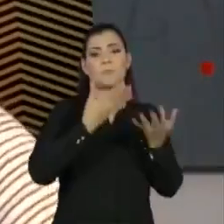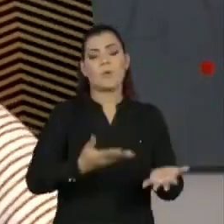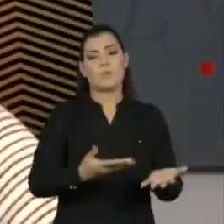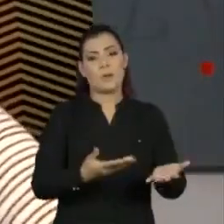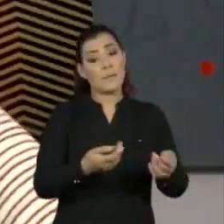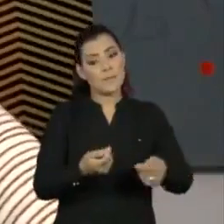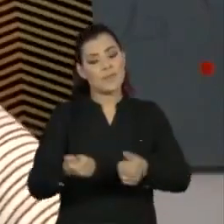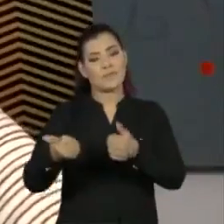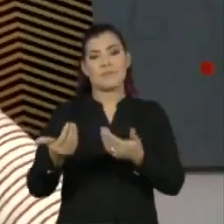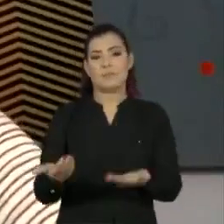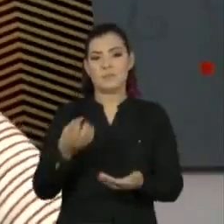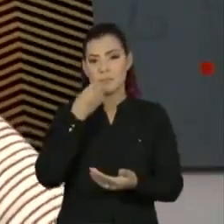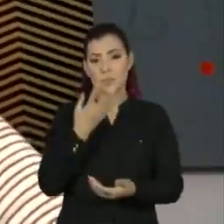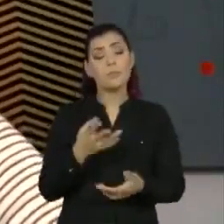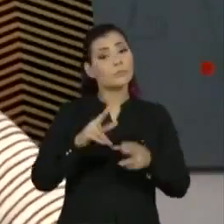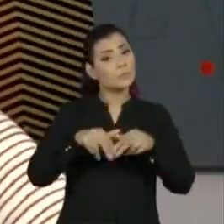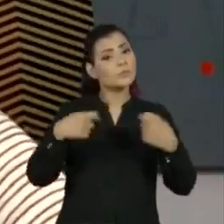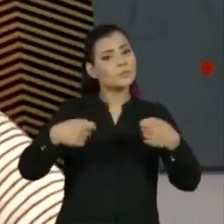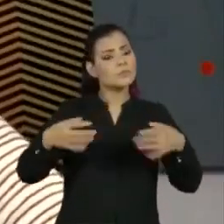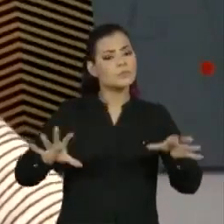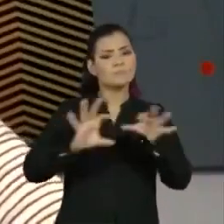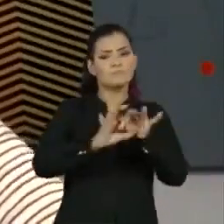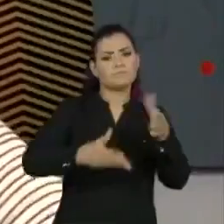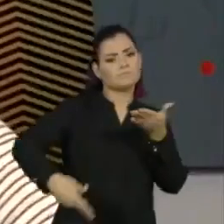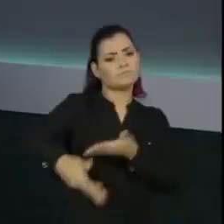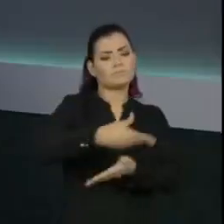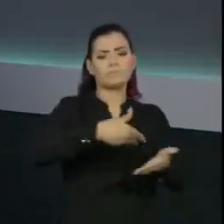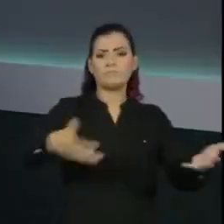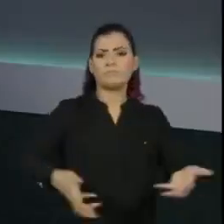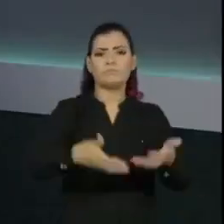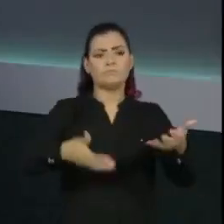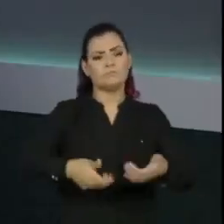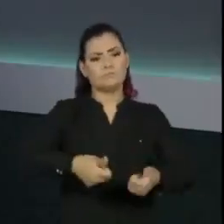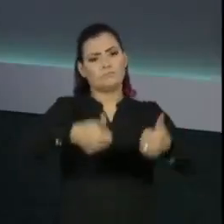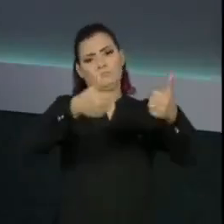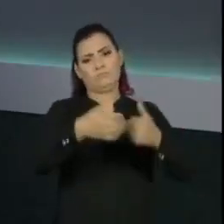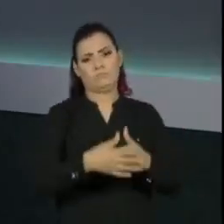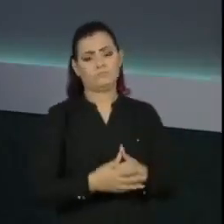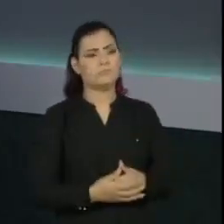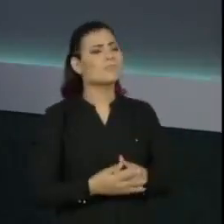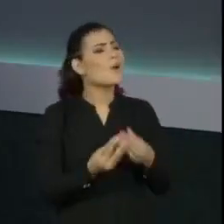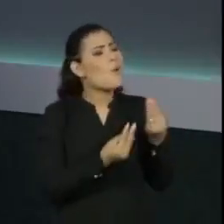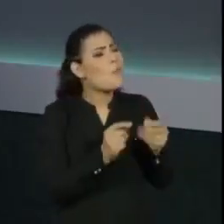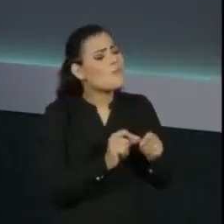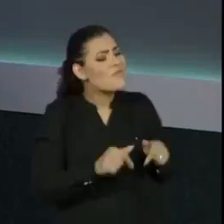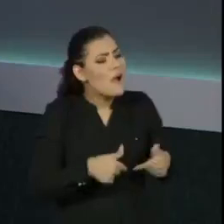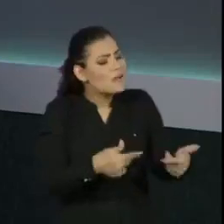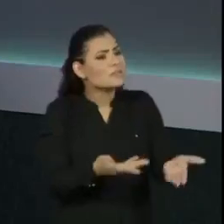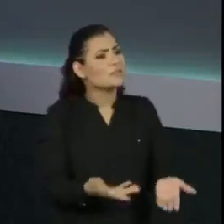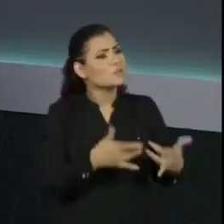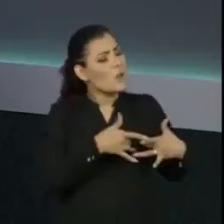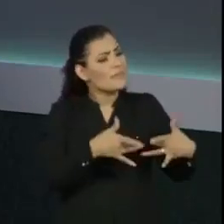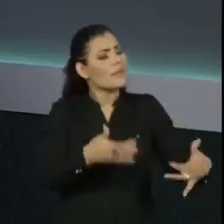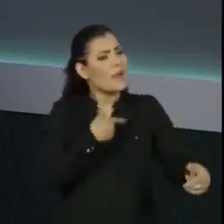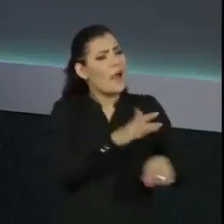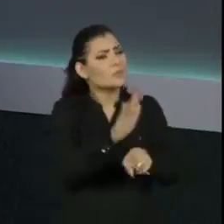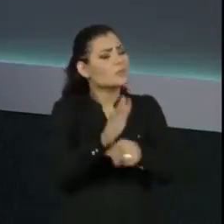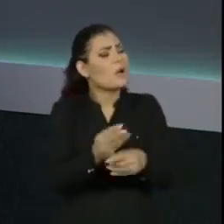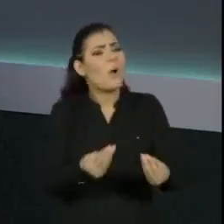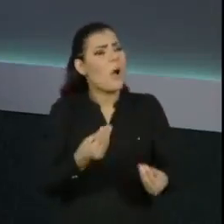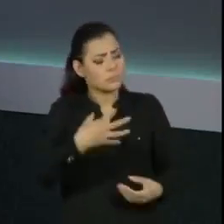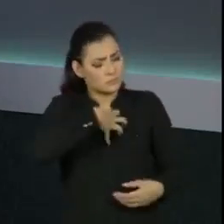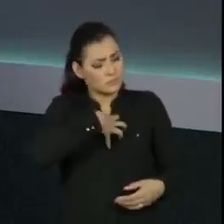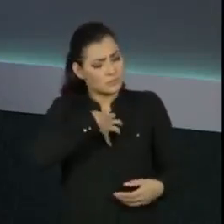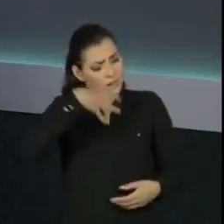atores que precisa se movimentar nesse momento. Como fazer que esta solidariedade,